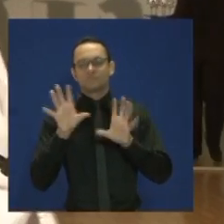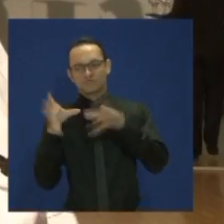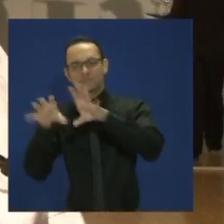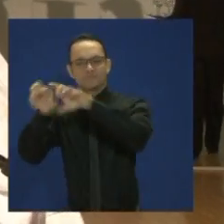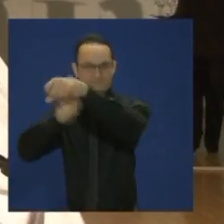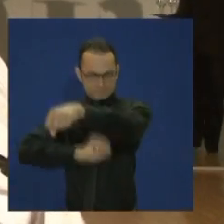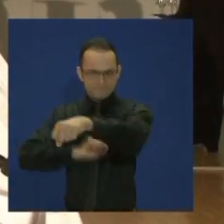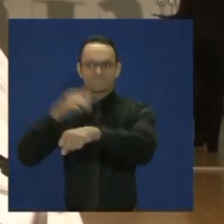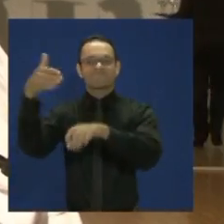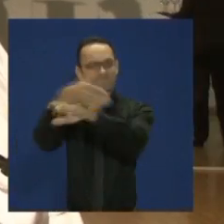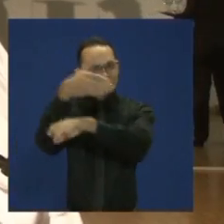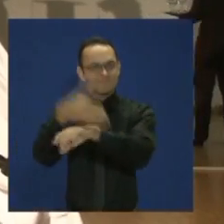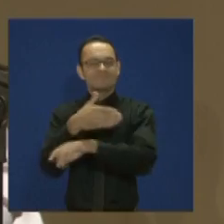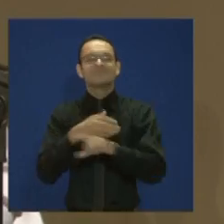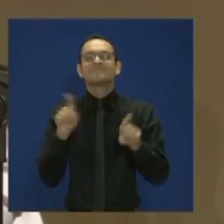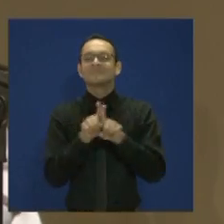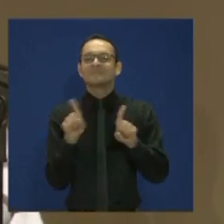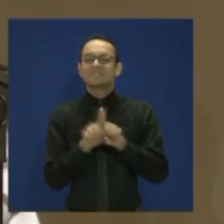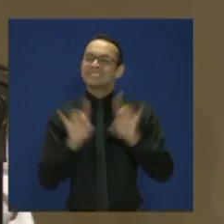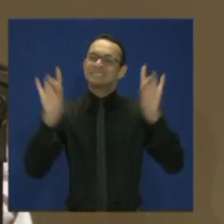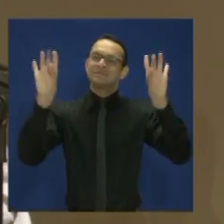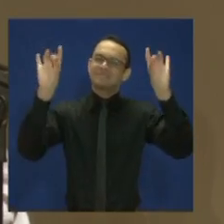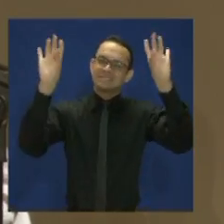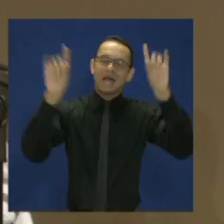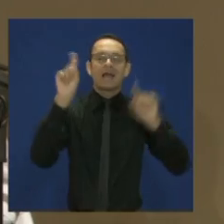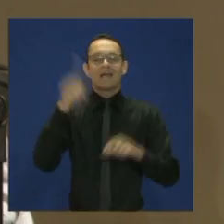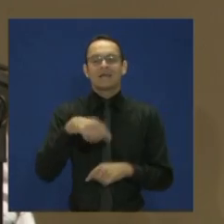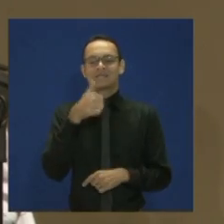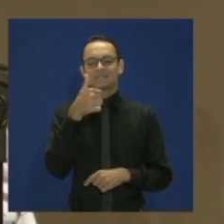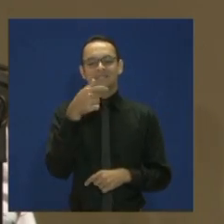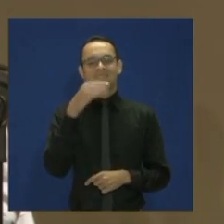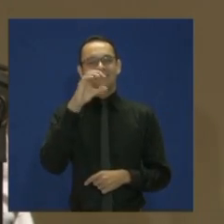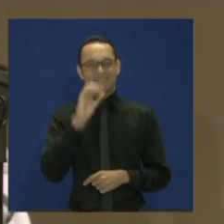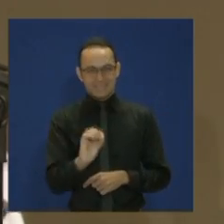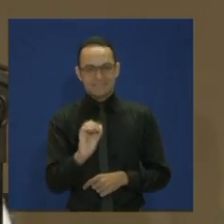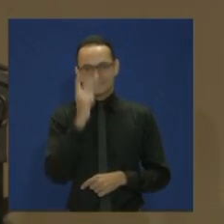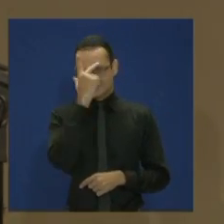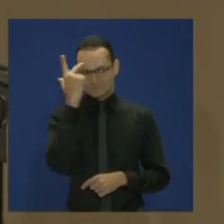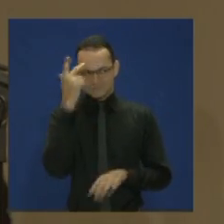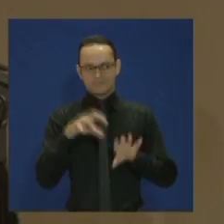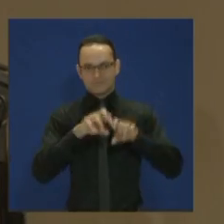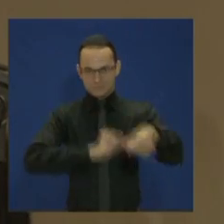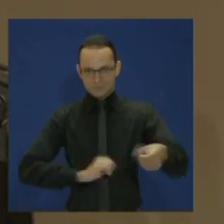ainda a todos os nossos 170 formandos dessa noite.